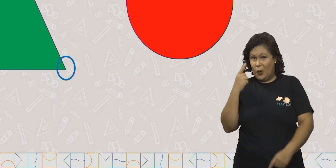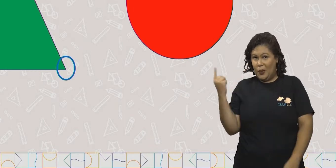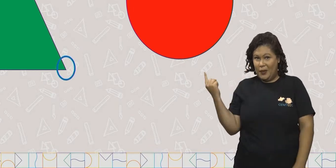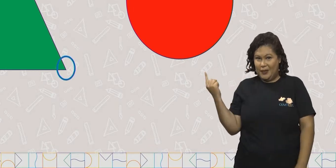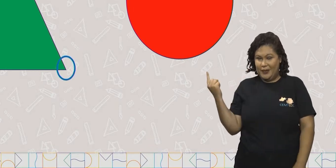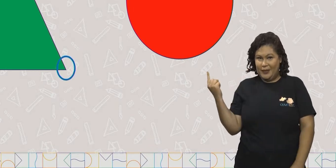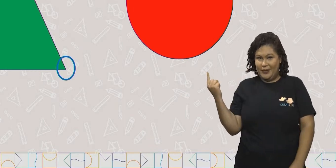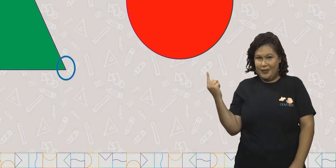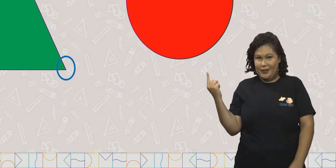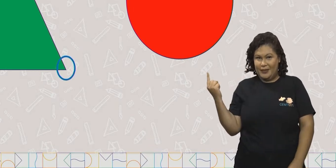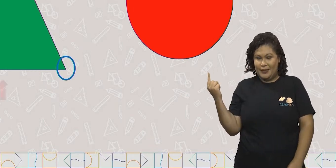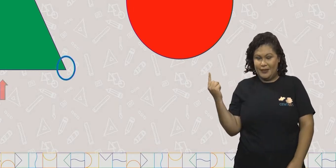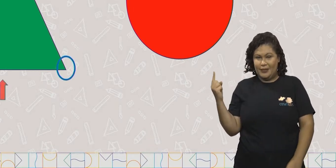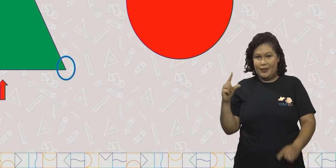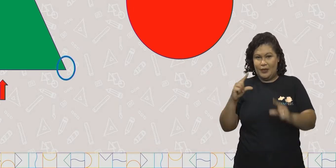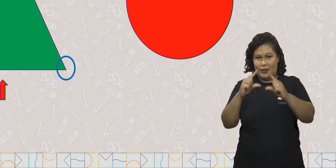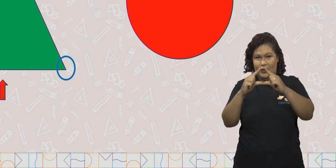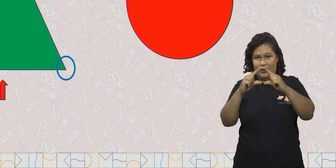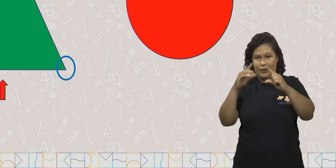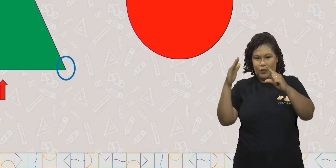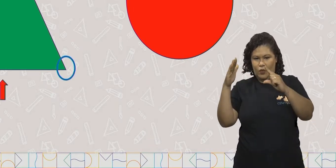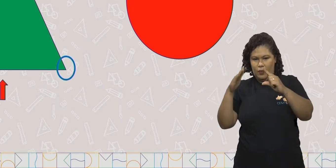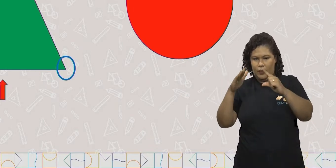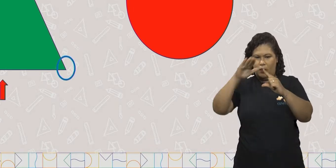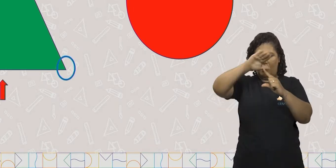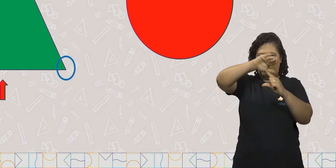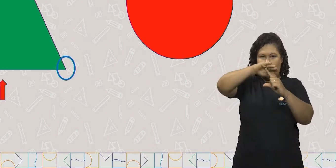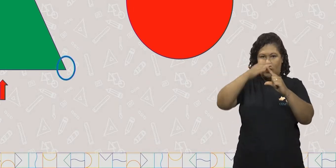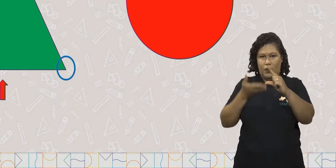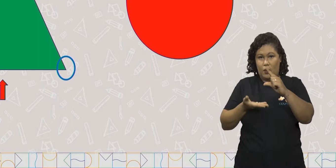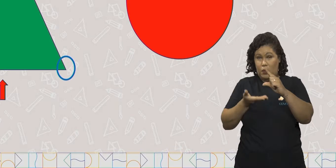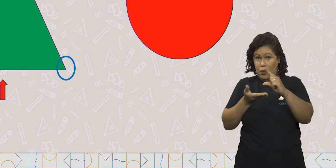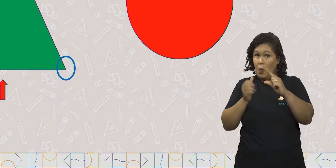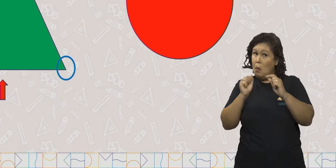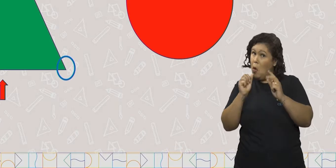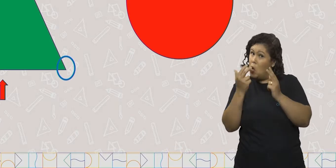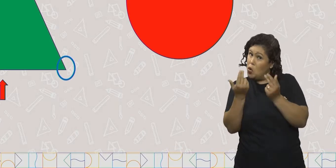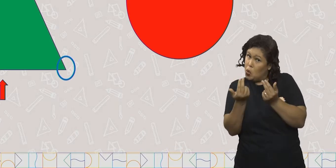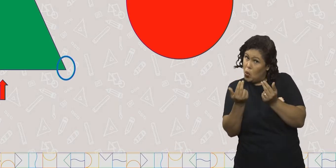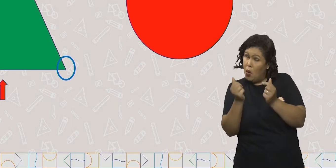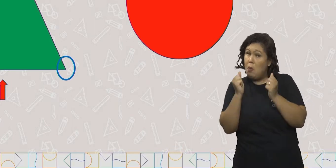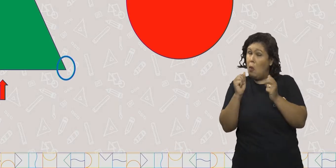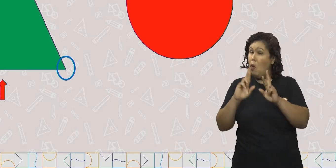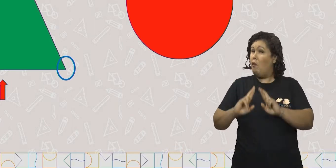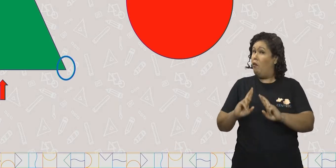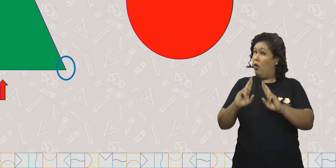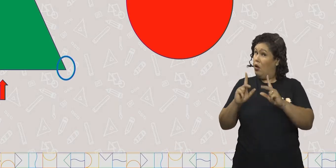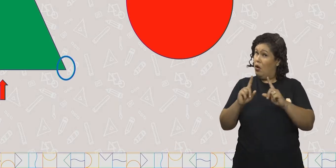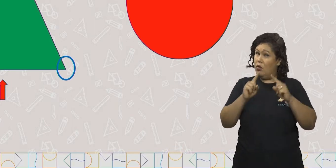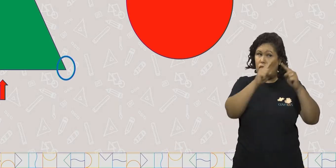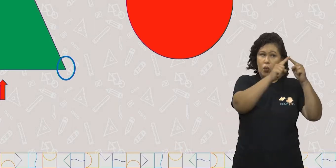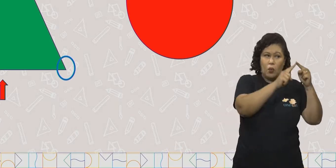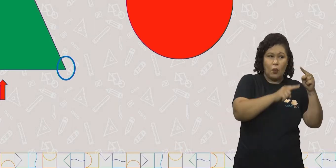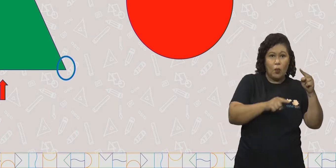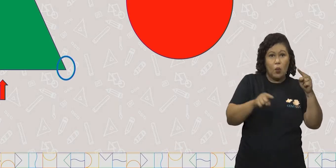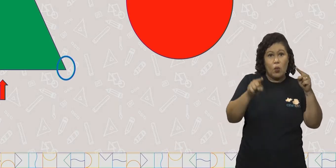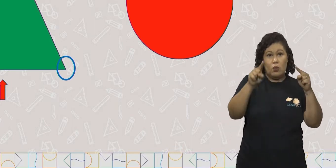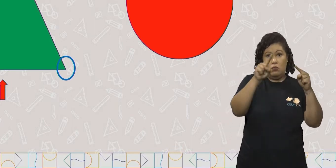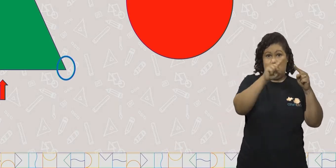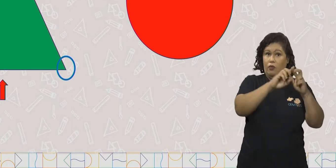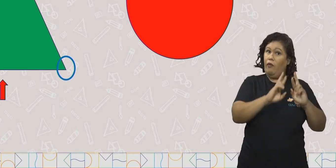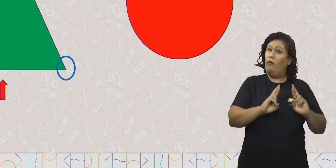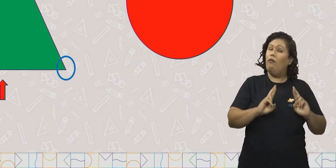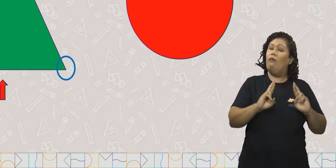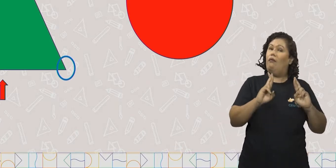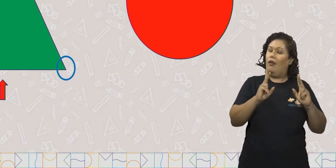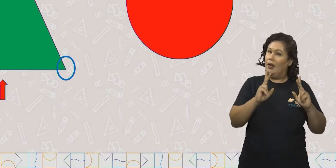três. E três lados, que podem ser iguais ou diferentes. O círculo é bem